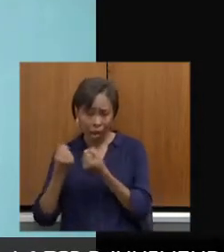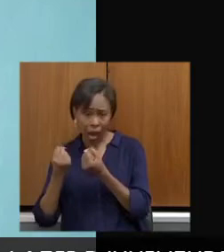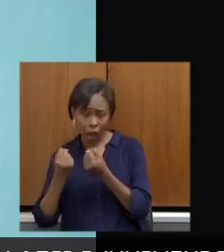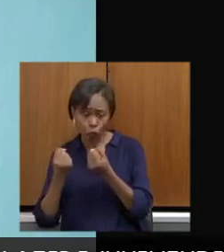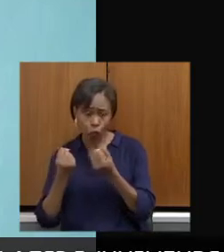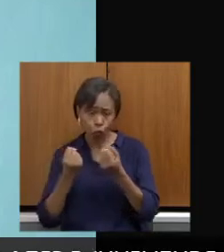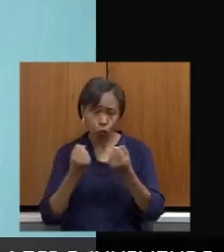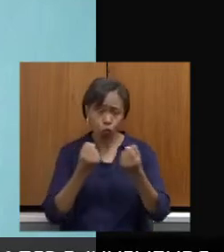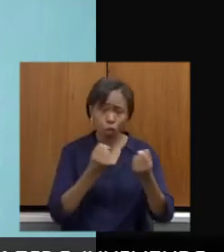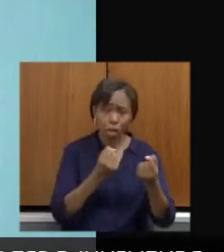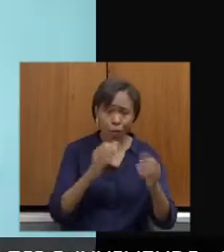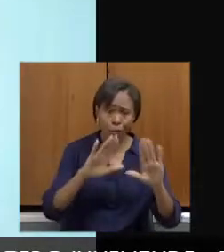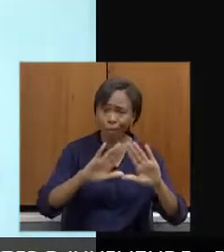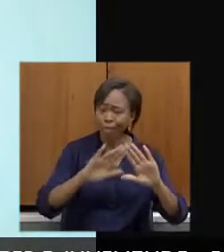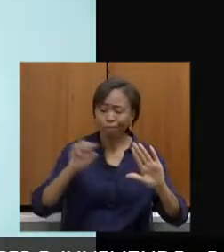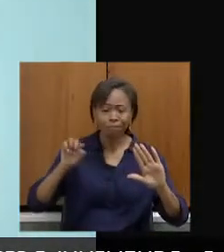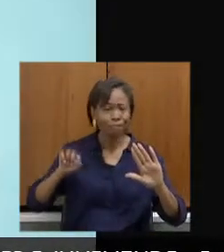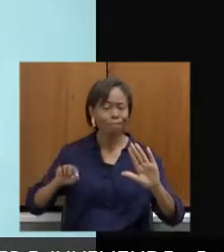consegui.